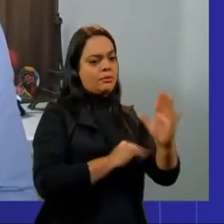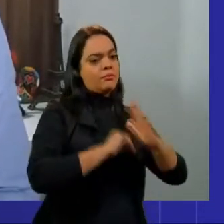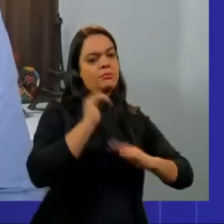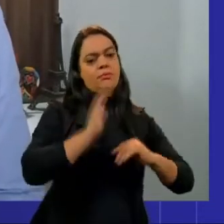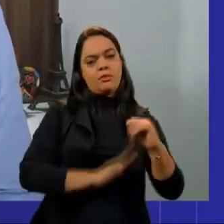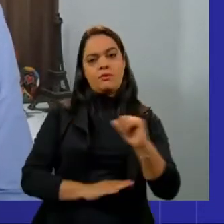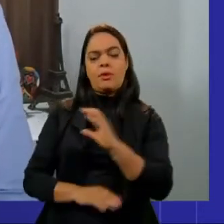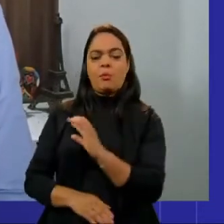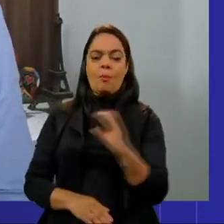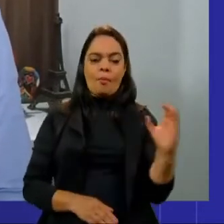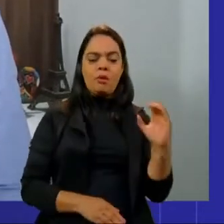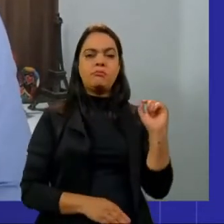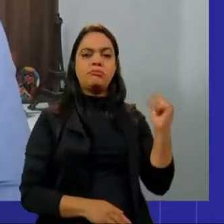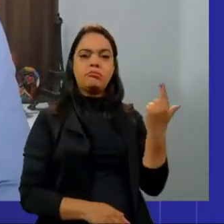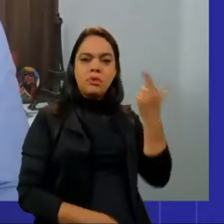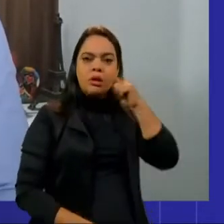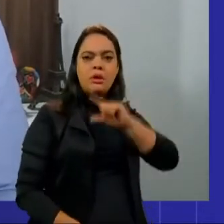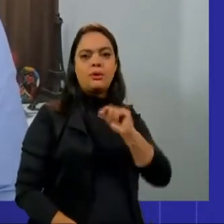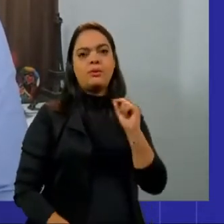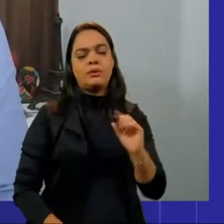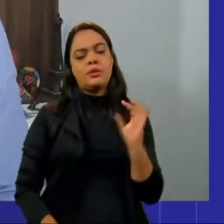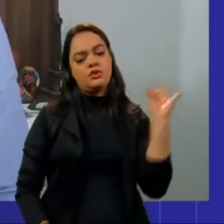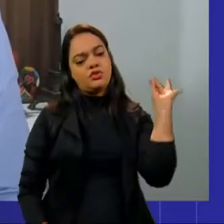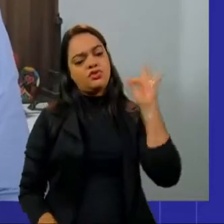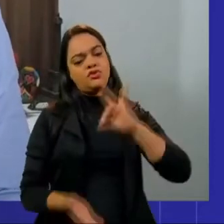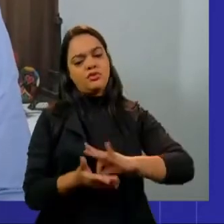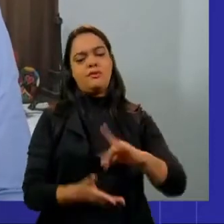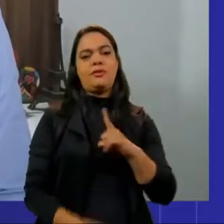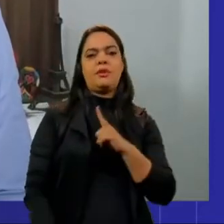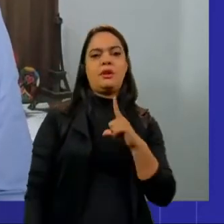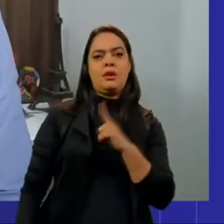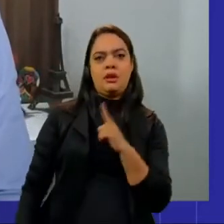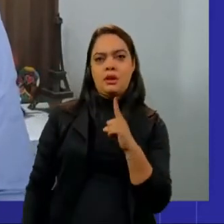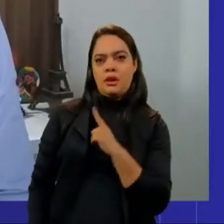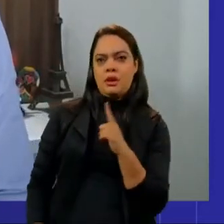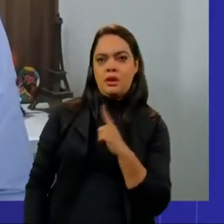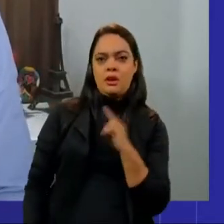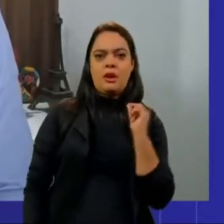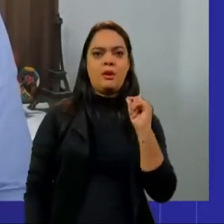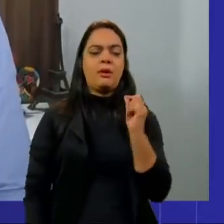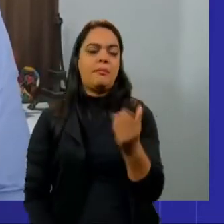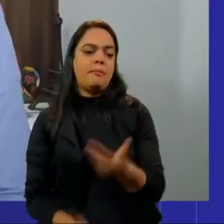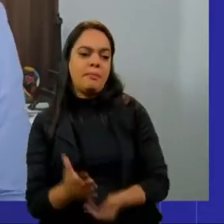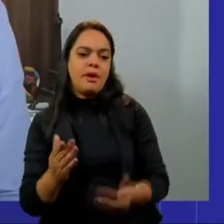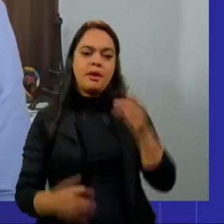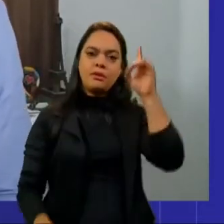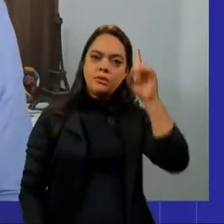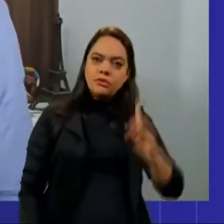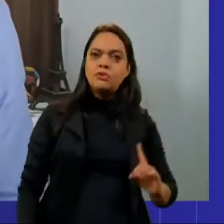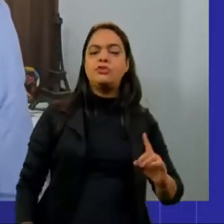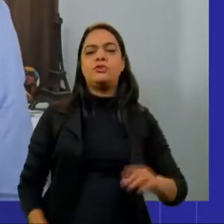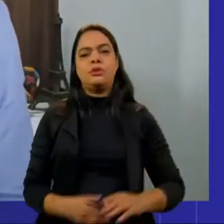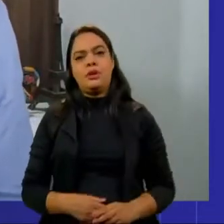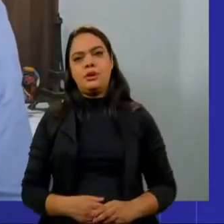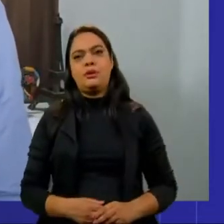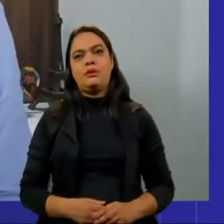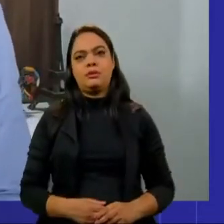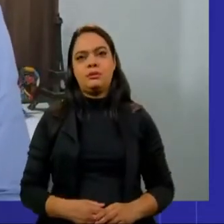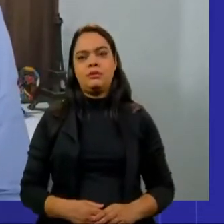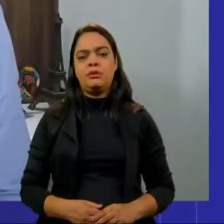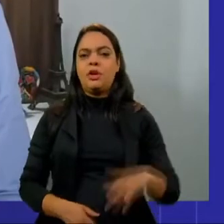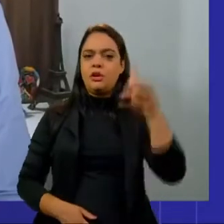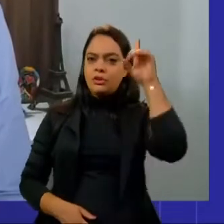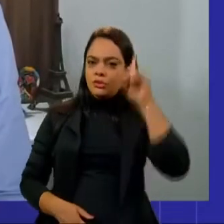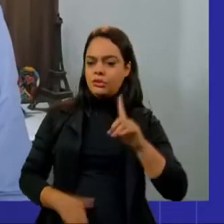confiança para verificar se de fato existe alguma violação, esse direito ao registro em